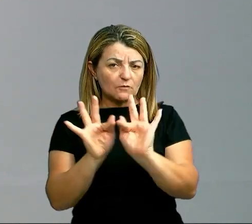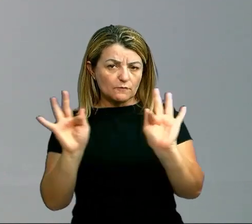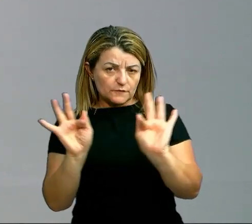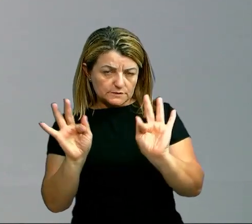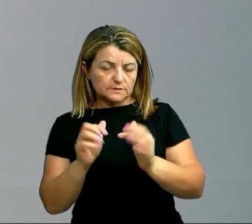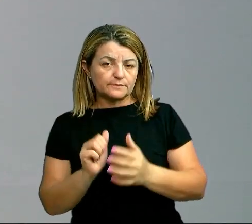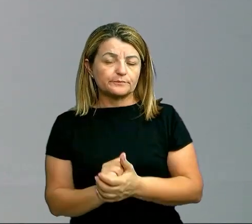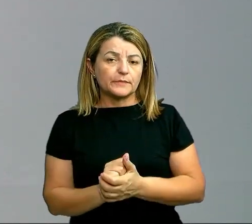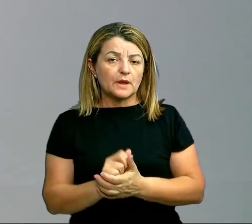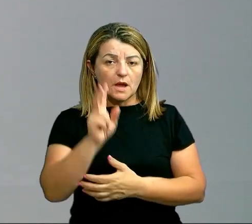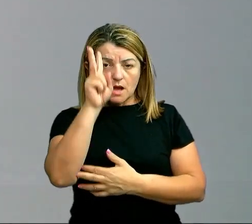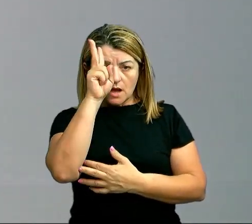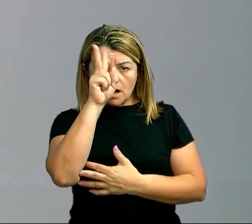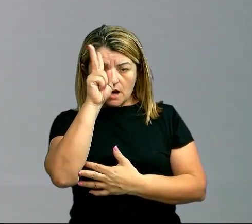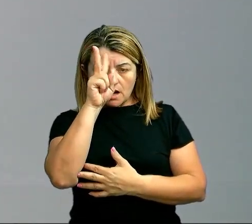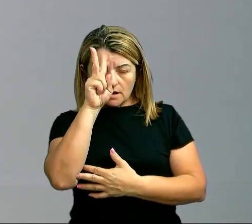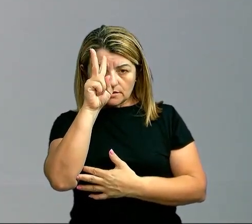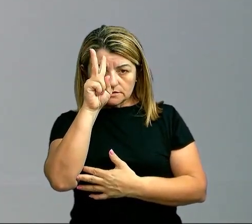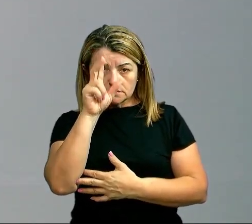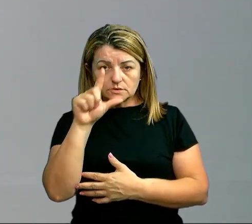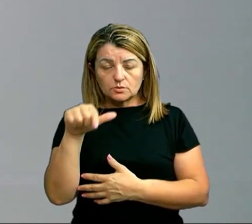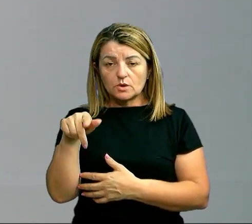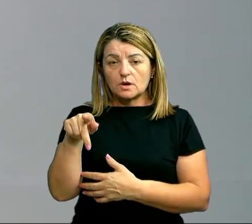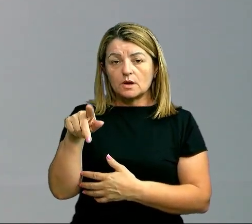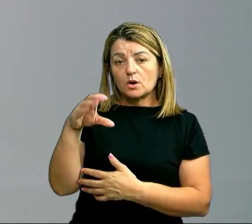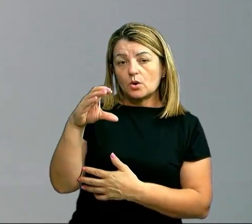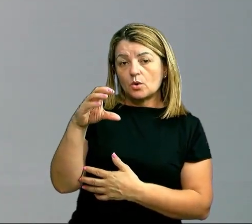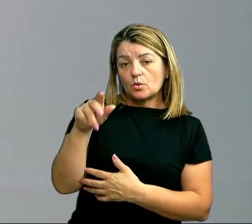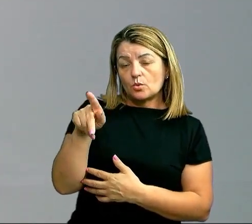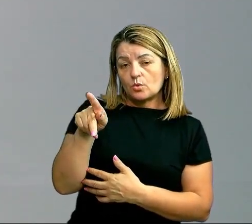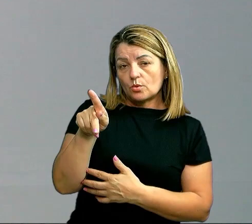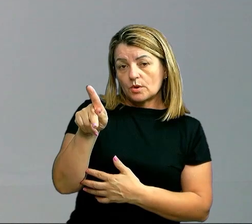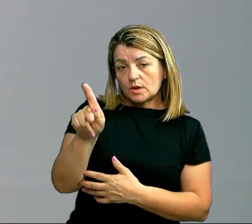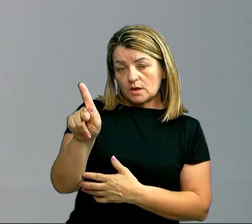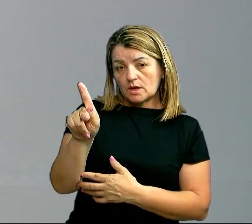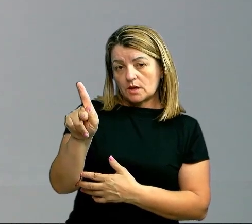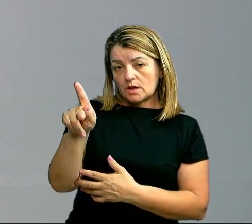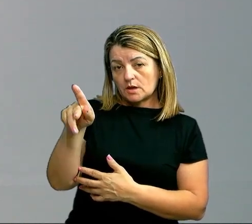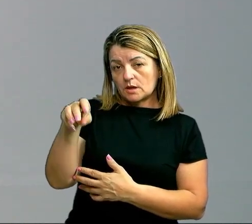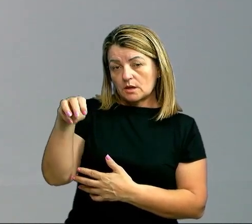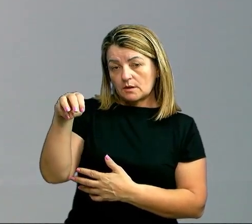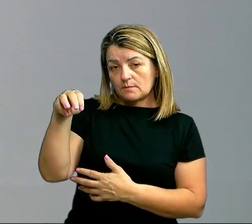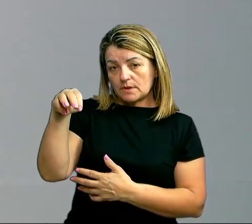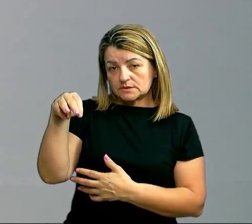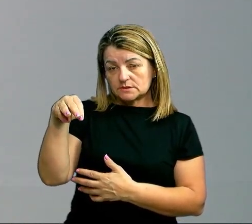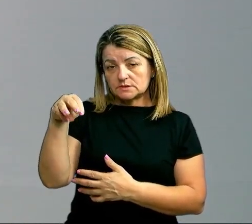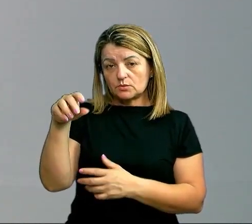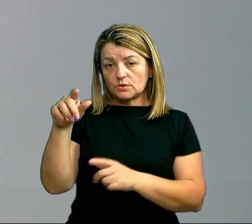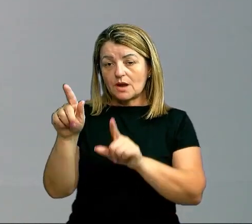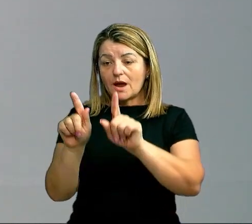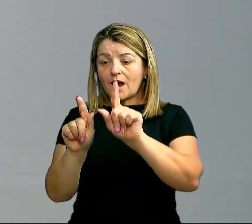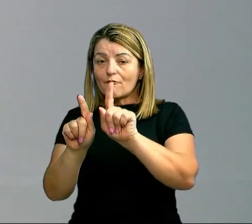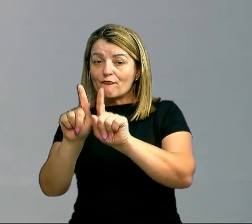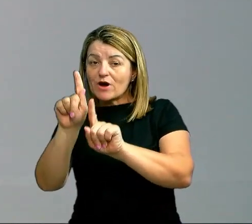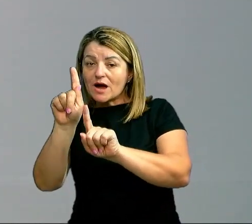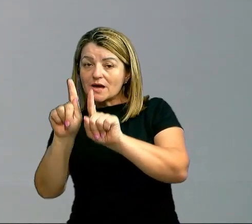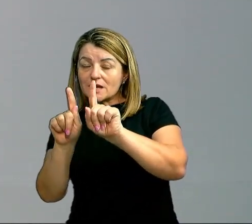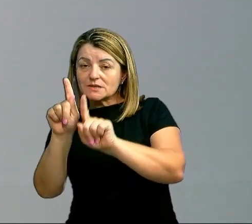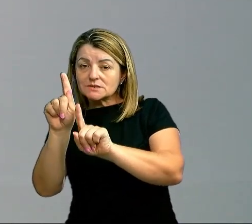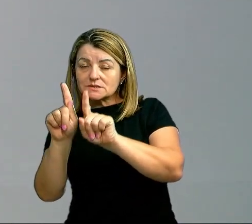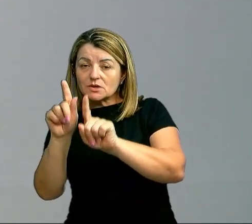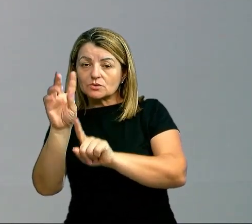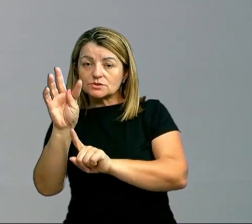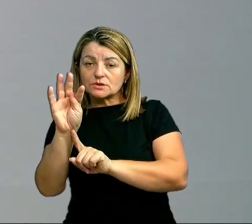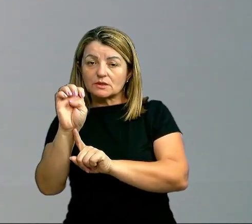você deve lembrar sempre do nosso que macete que é quando ele tem uma variação de temperatura que é o calor sensível e do